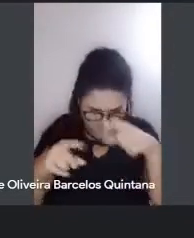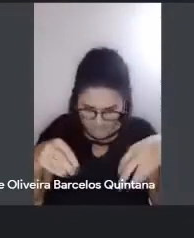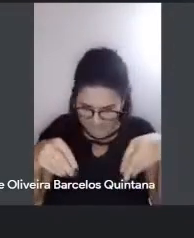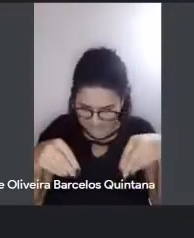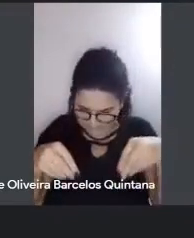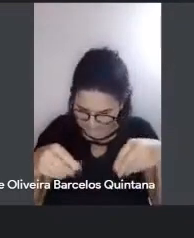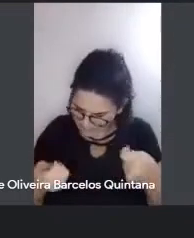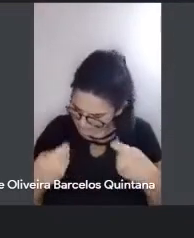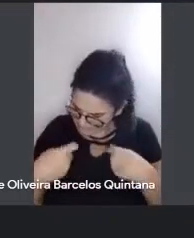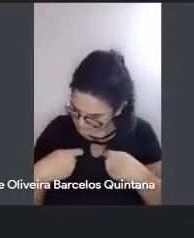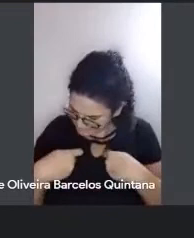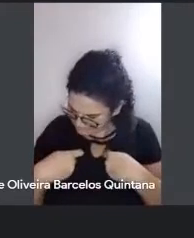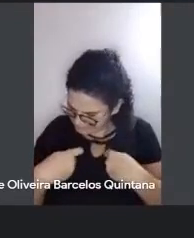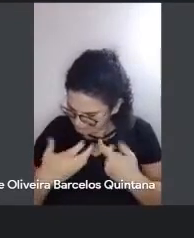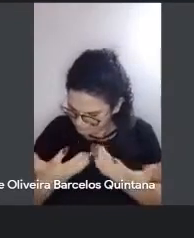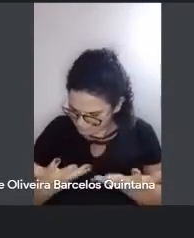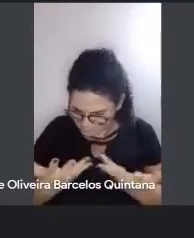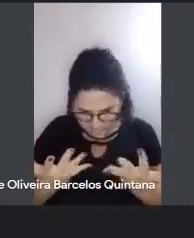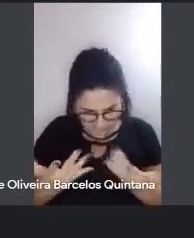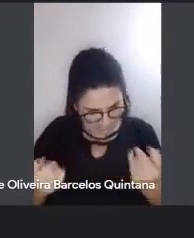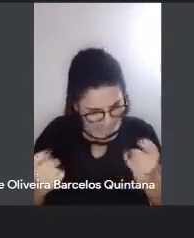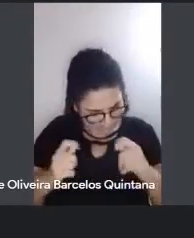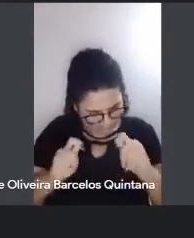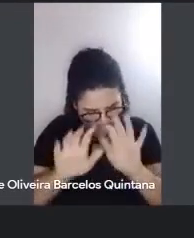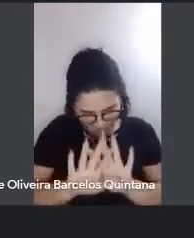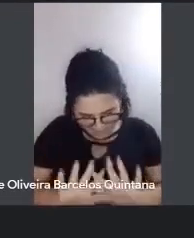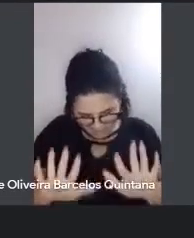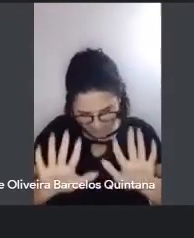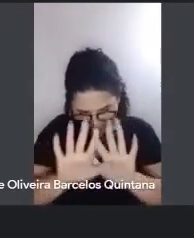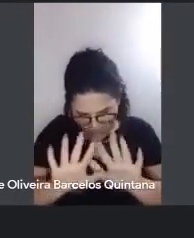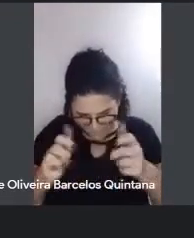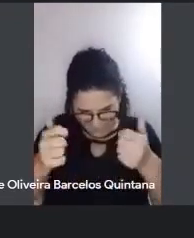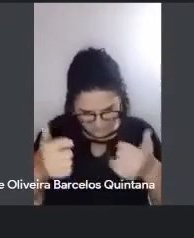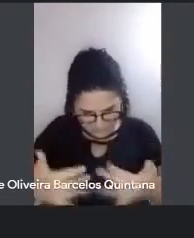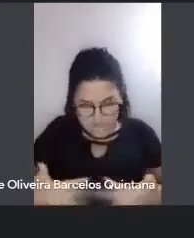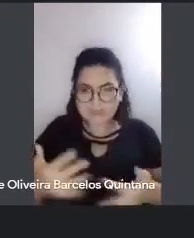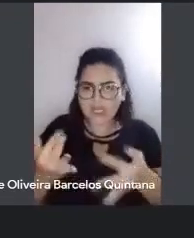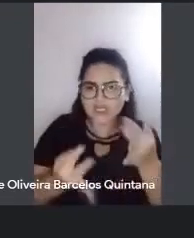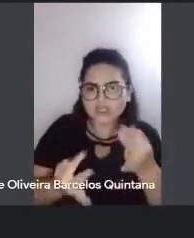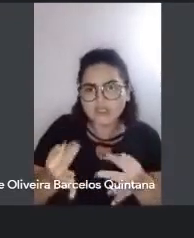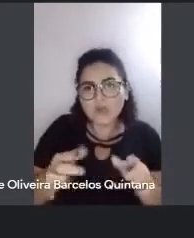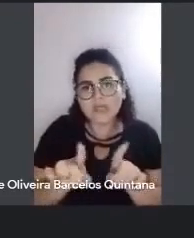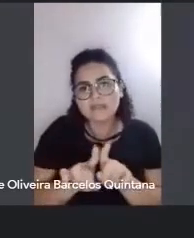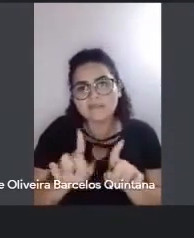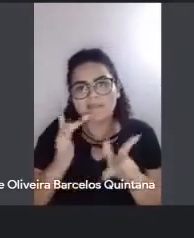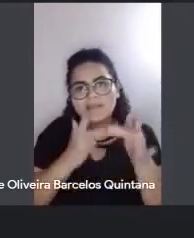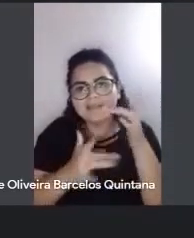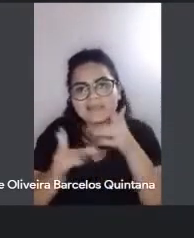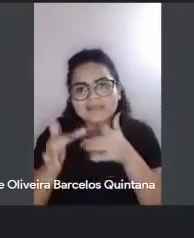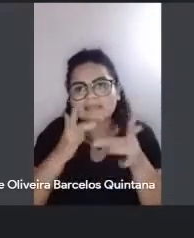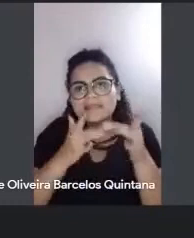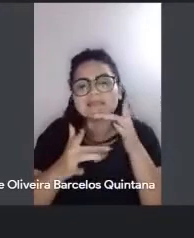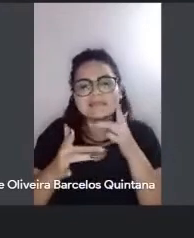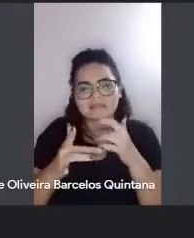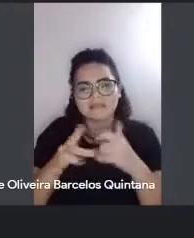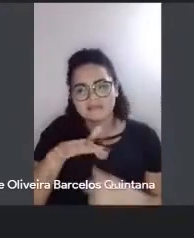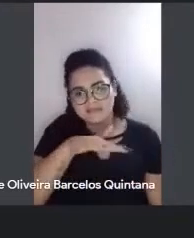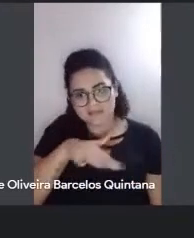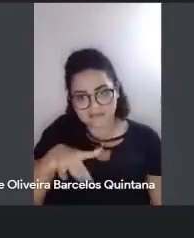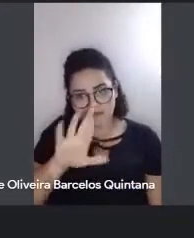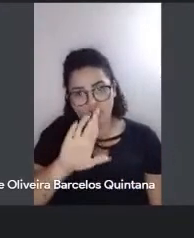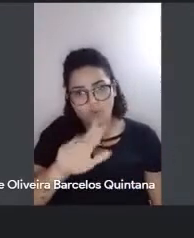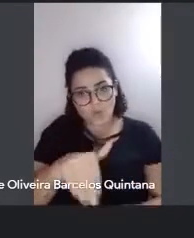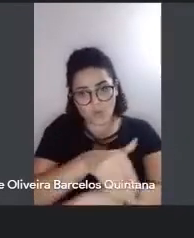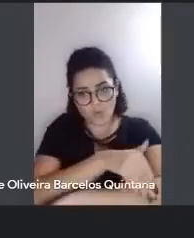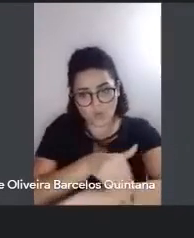inventando uma terra que ele possa explicar com toda a dor e com toda a delícia para os seus compatriotas da rua, do ouvidor. Não